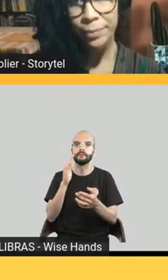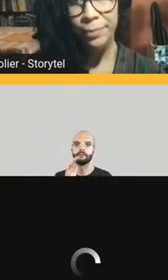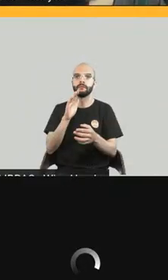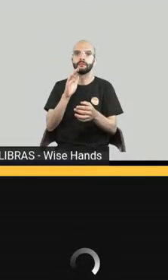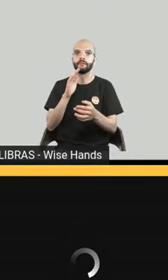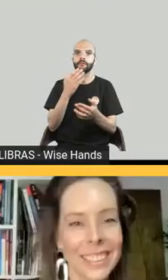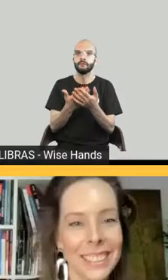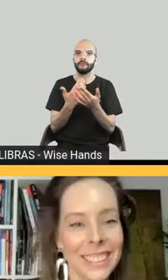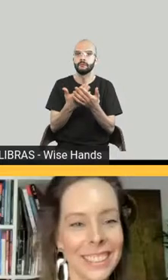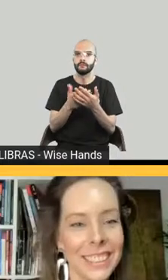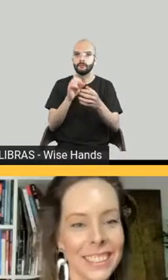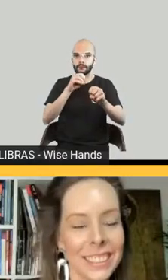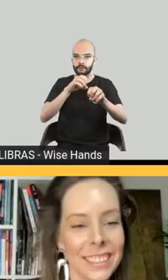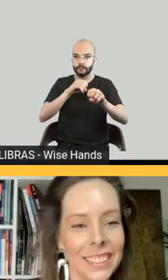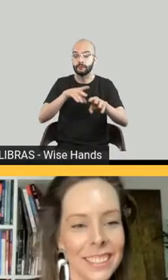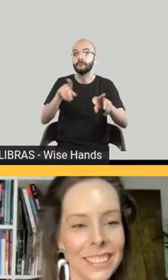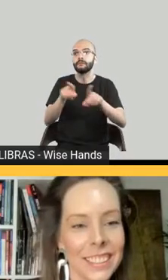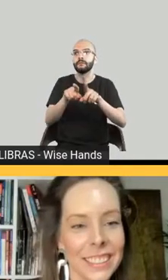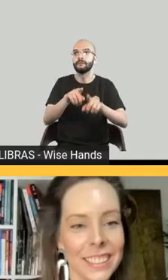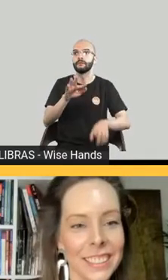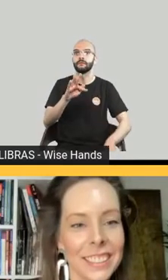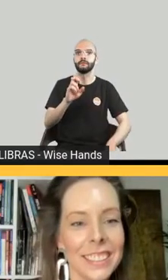tchauzinho para a turma então Fernanda é com você